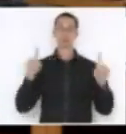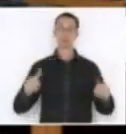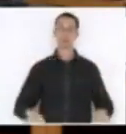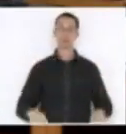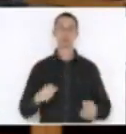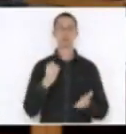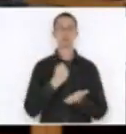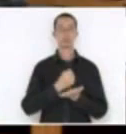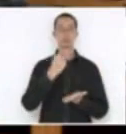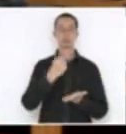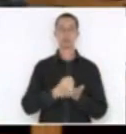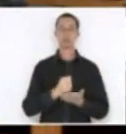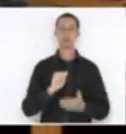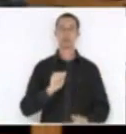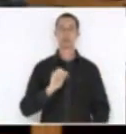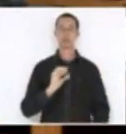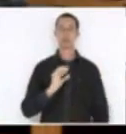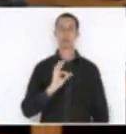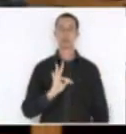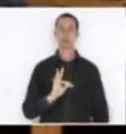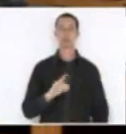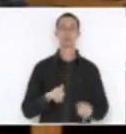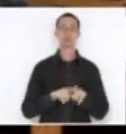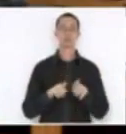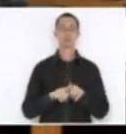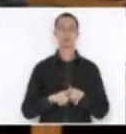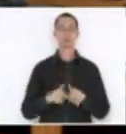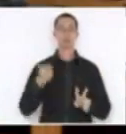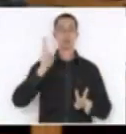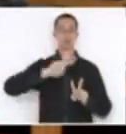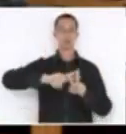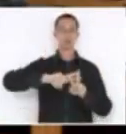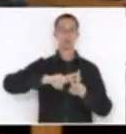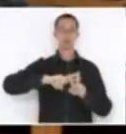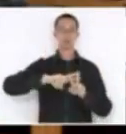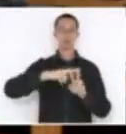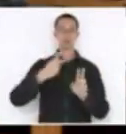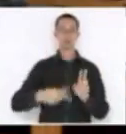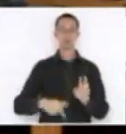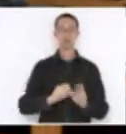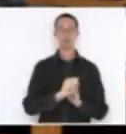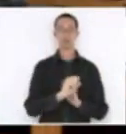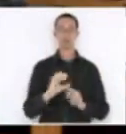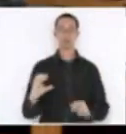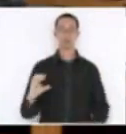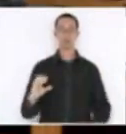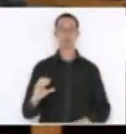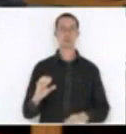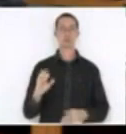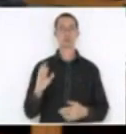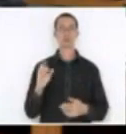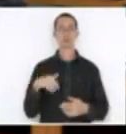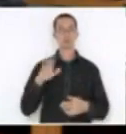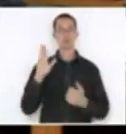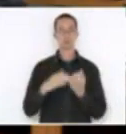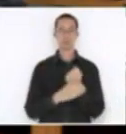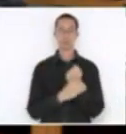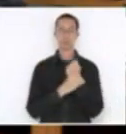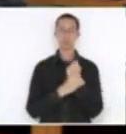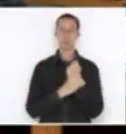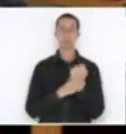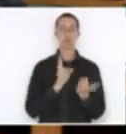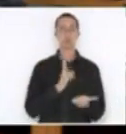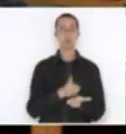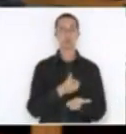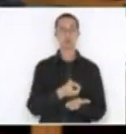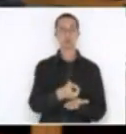temporário e ao sistema prisional catarinense, para que nós pudéssemos dar segurança da continuidade desse